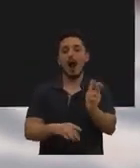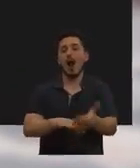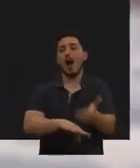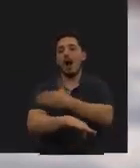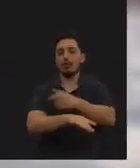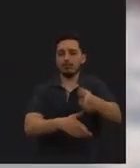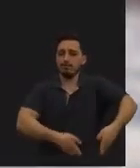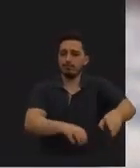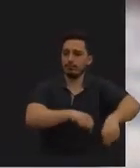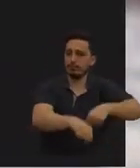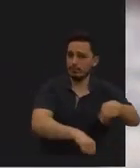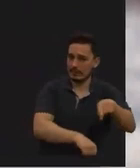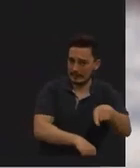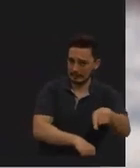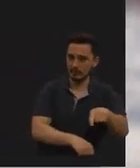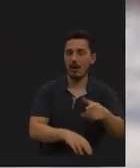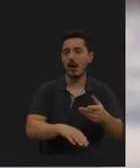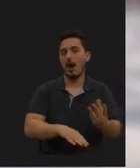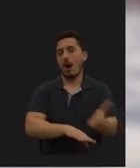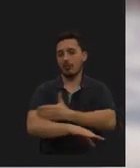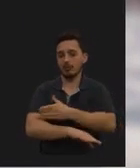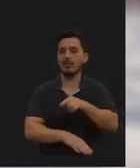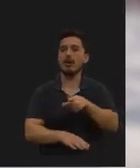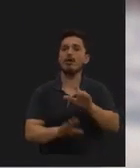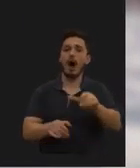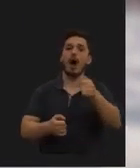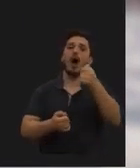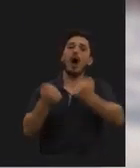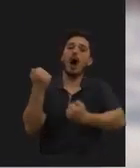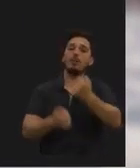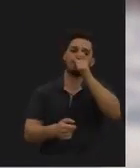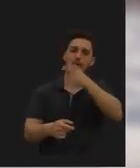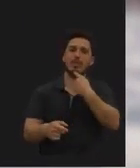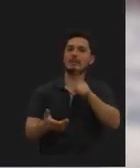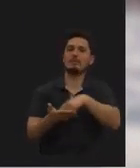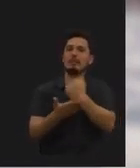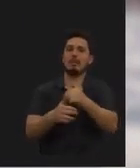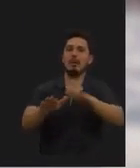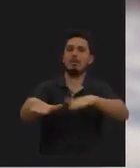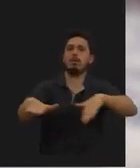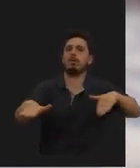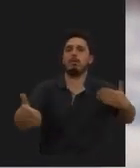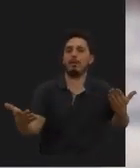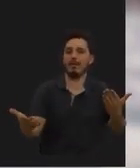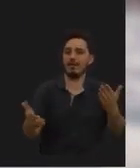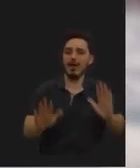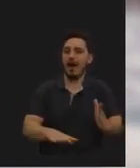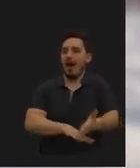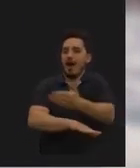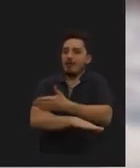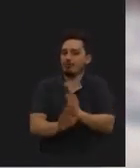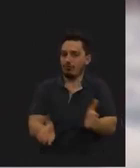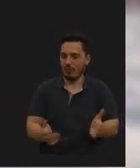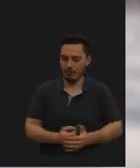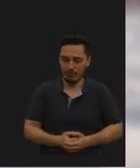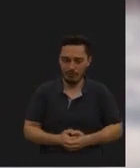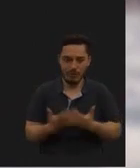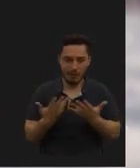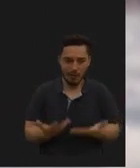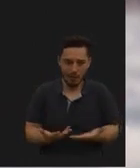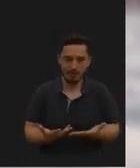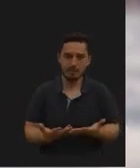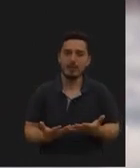haver ciclovia na Almirante Reis, e já os automobilistas, era dito, que viviam sempre aprisionados no trânsito. E agora